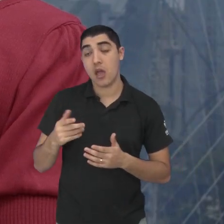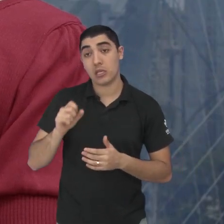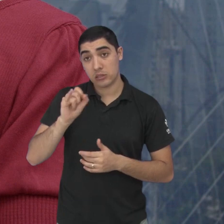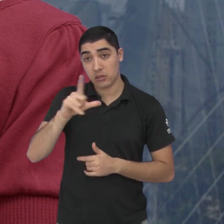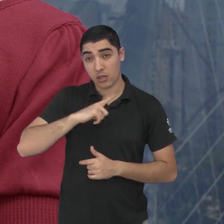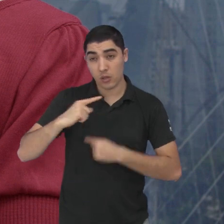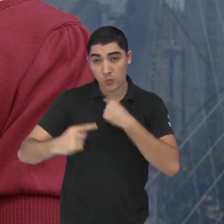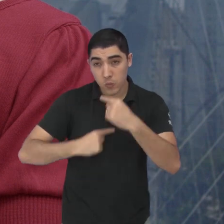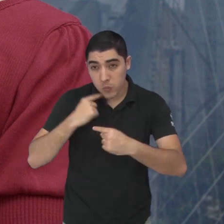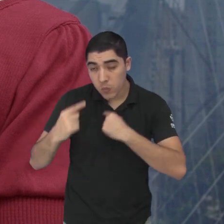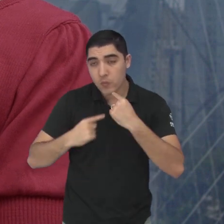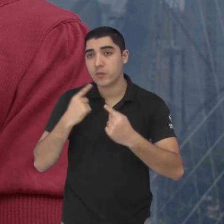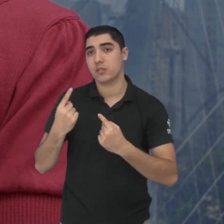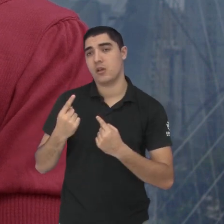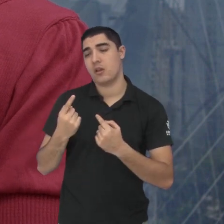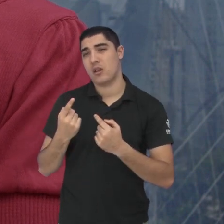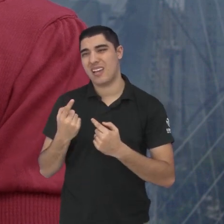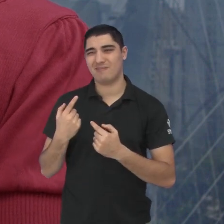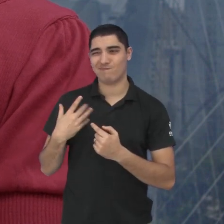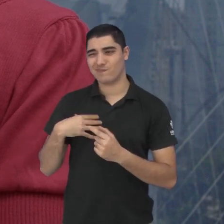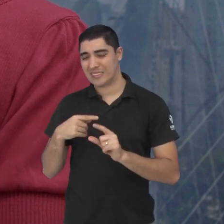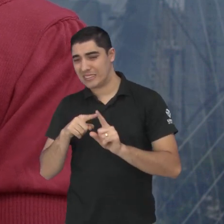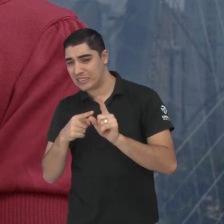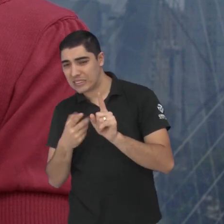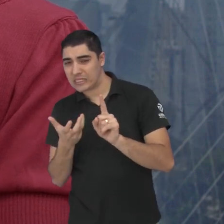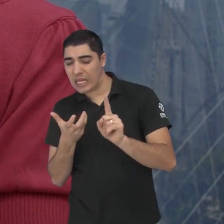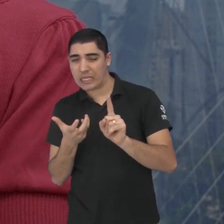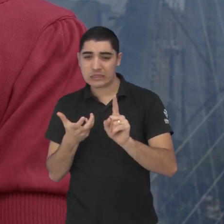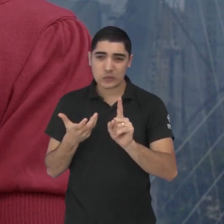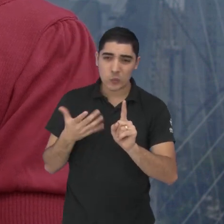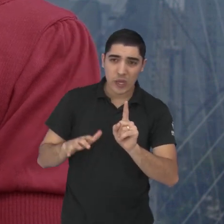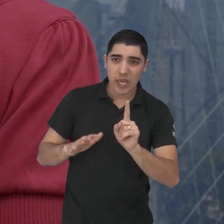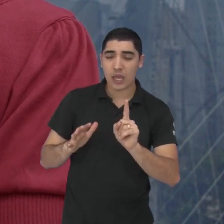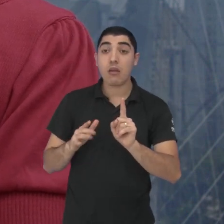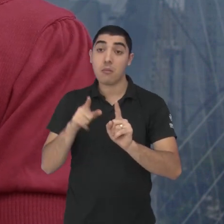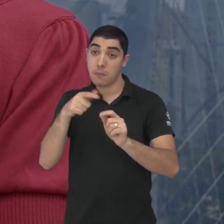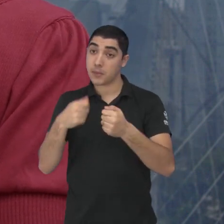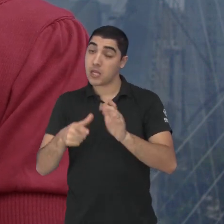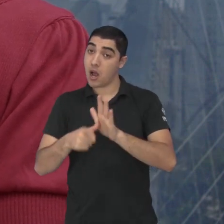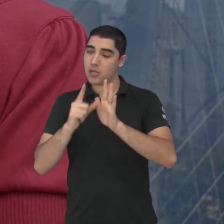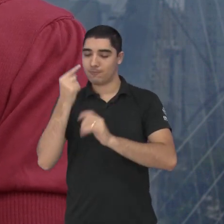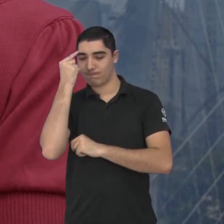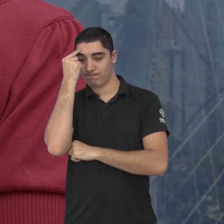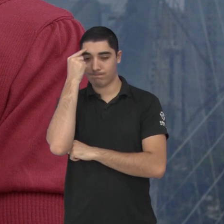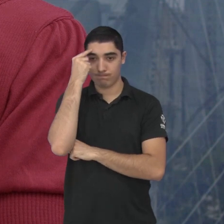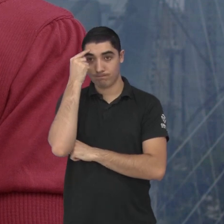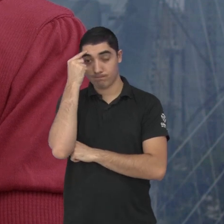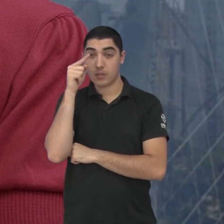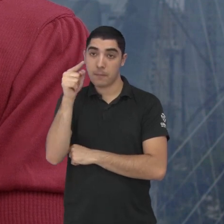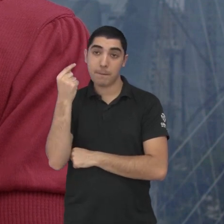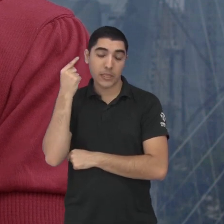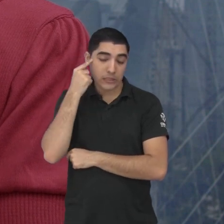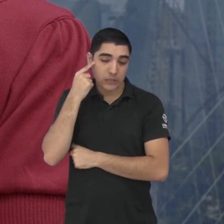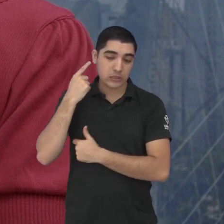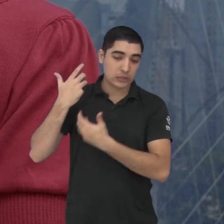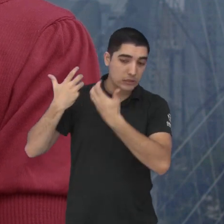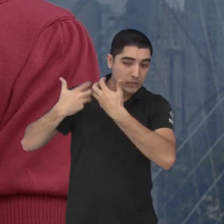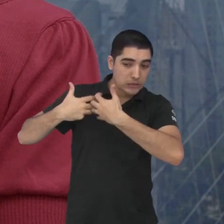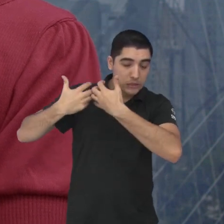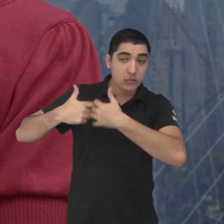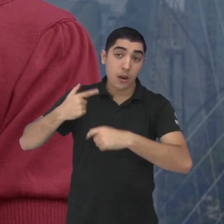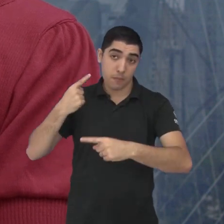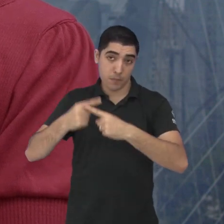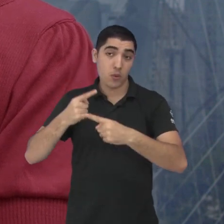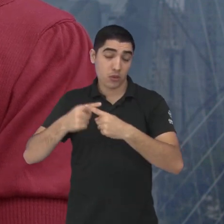tem alguma dúvida se você deseja ou não acho importante repensar rever porque de